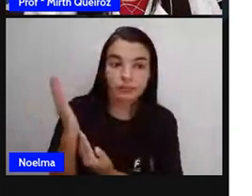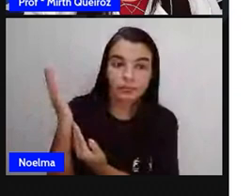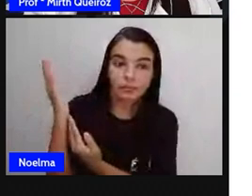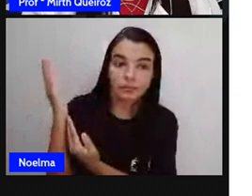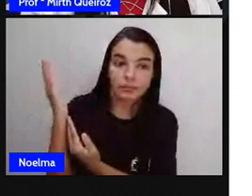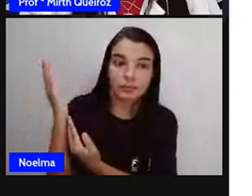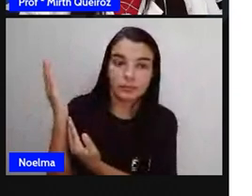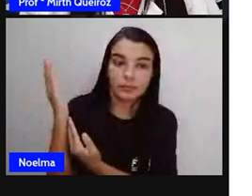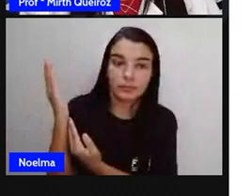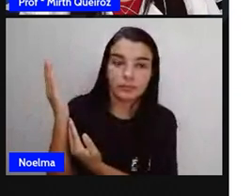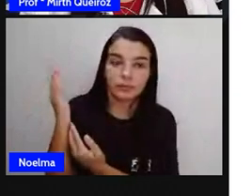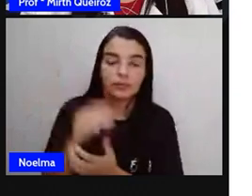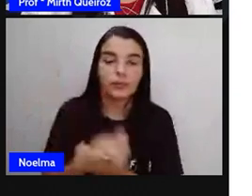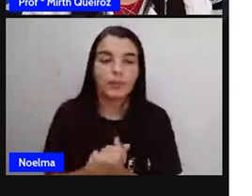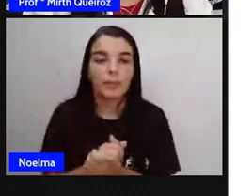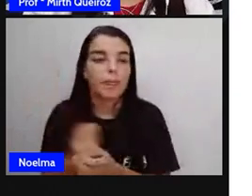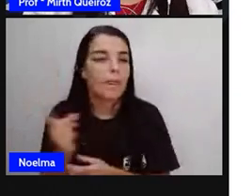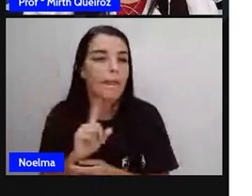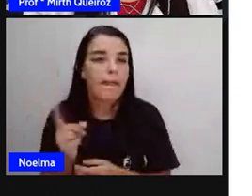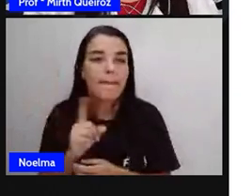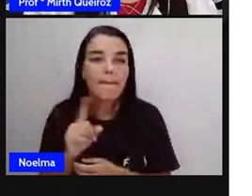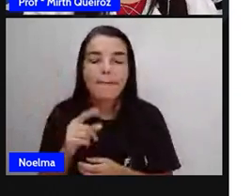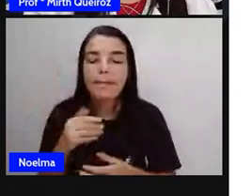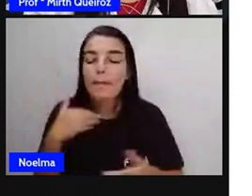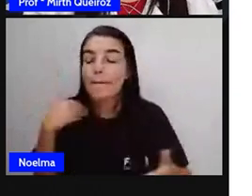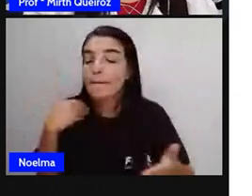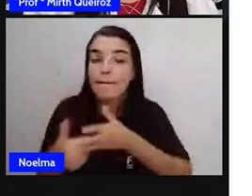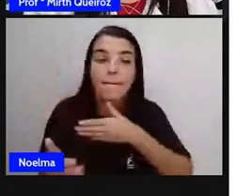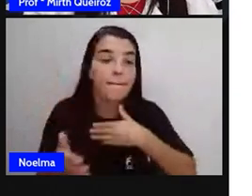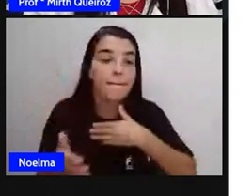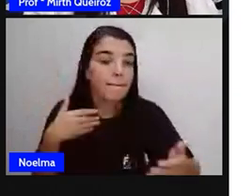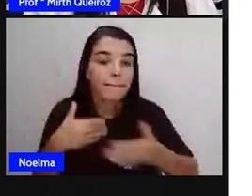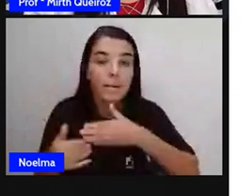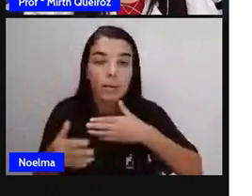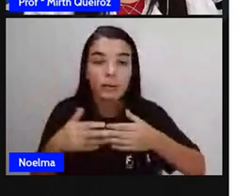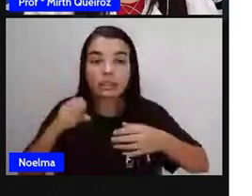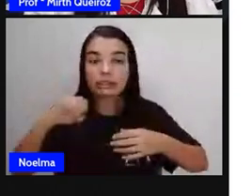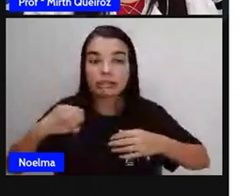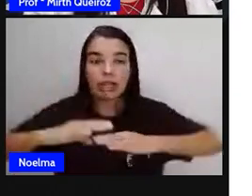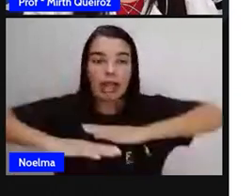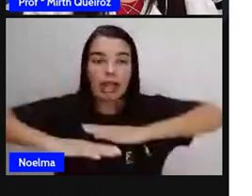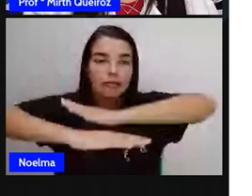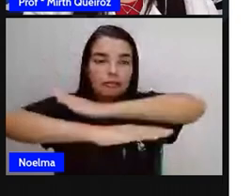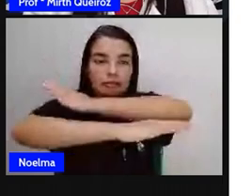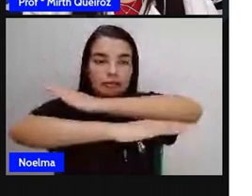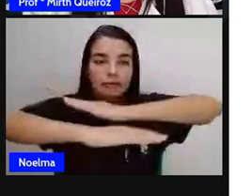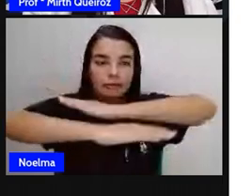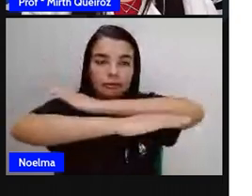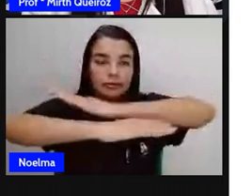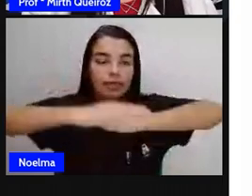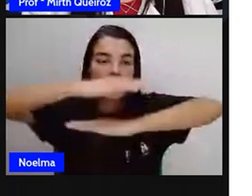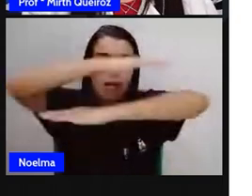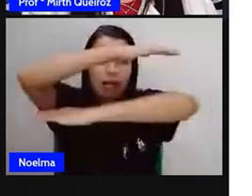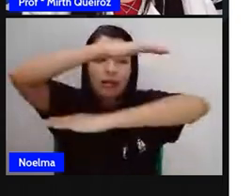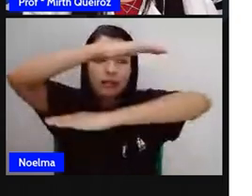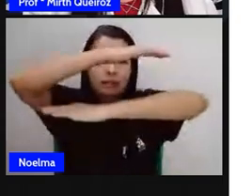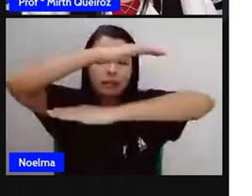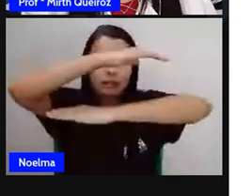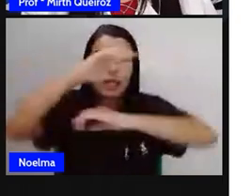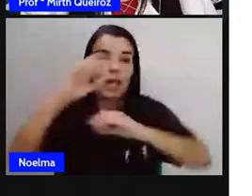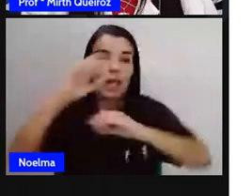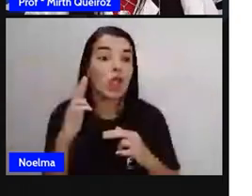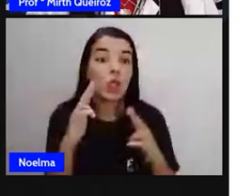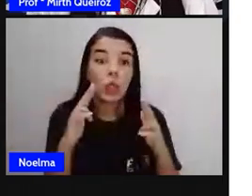distância. E não importa qual sua posição. Sempre vai estar, ó, na mesma distância e nunca vão